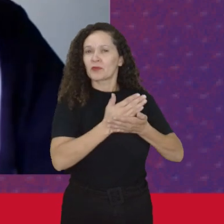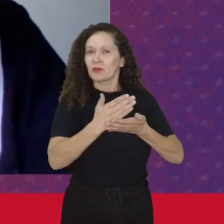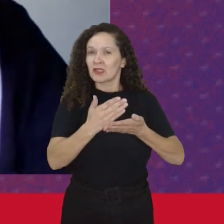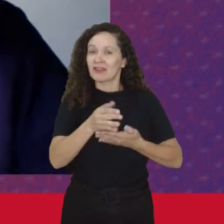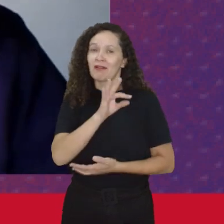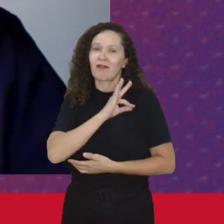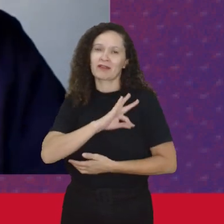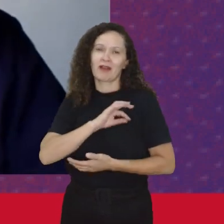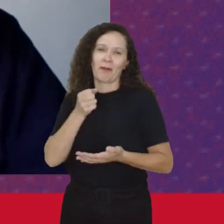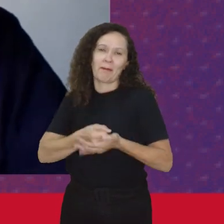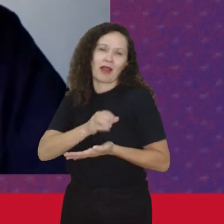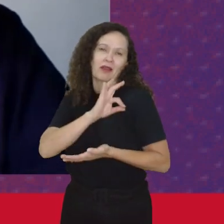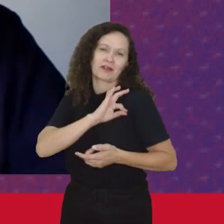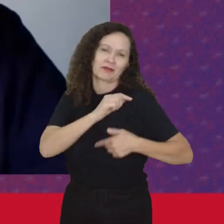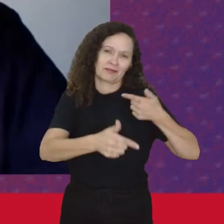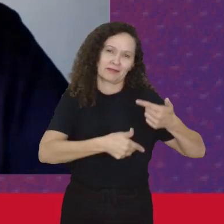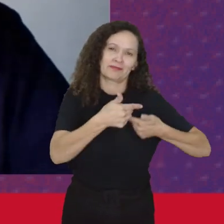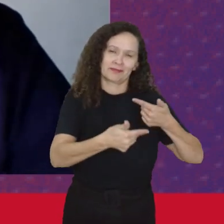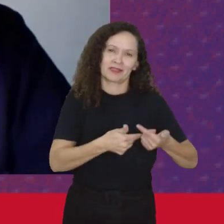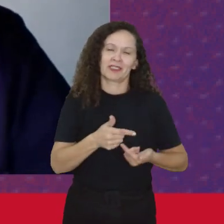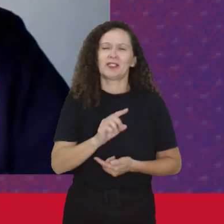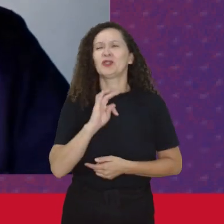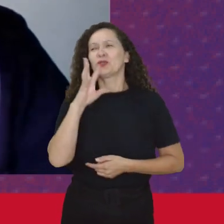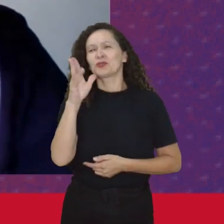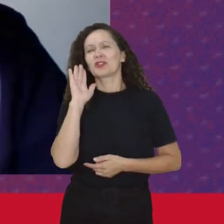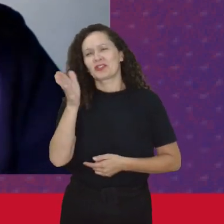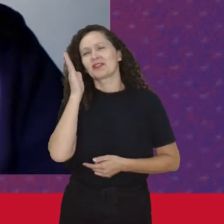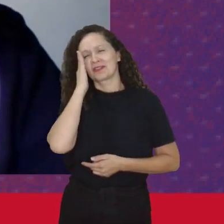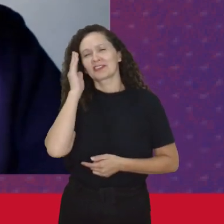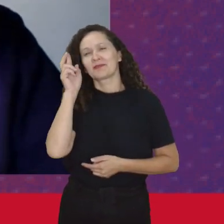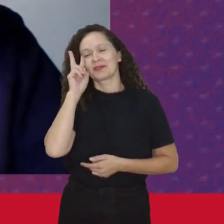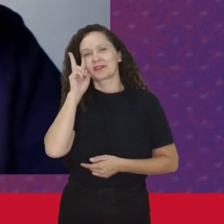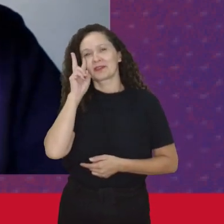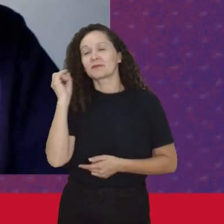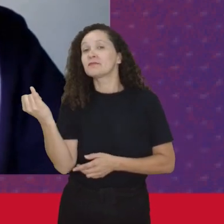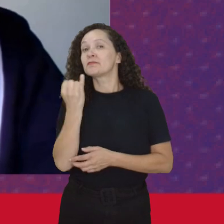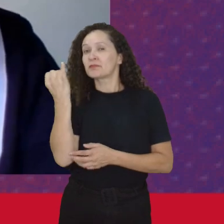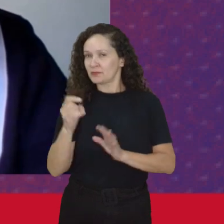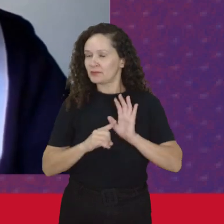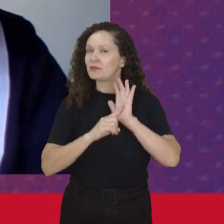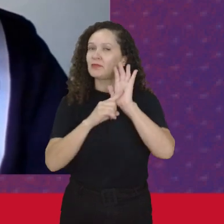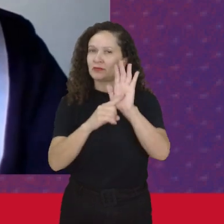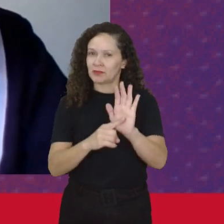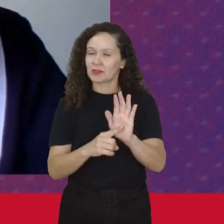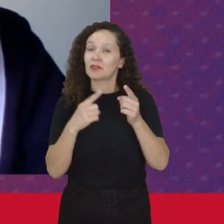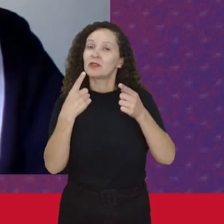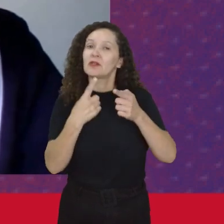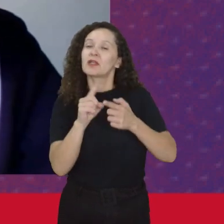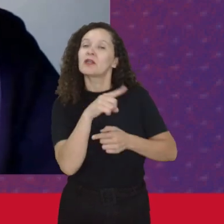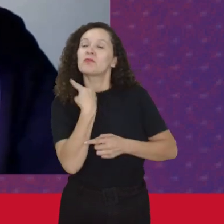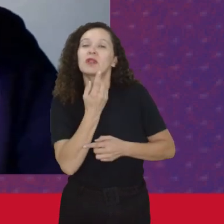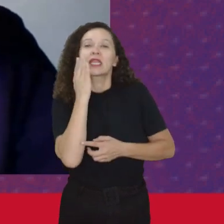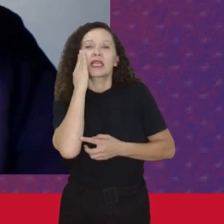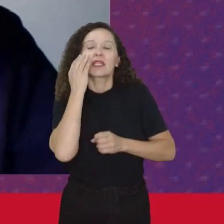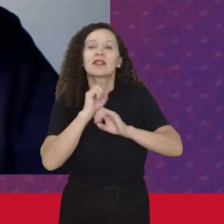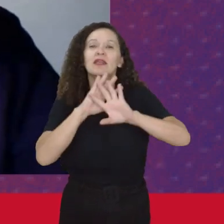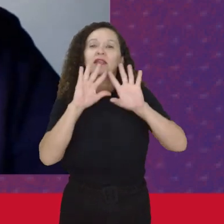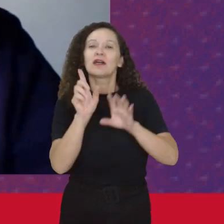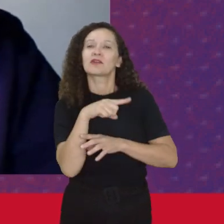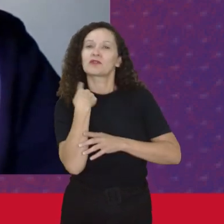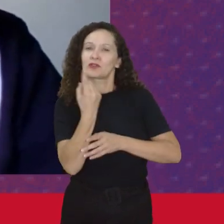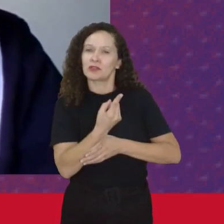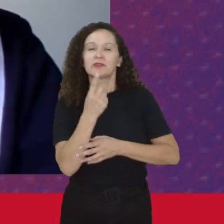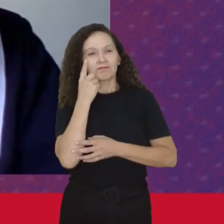assalariamento Com tudo que nós sabemos Então é bem importante A gente trazer isso Justamente para a gente entender Que nós Para